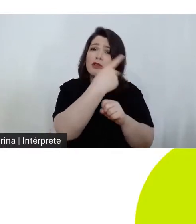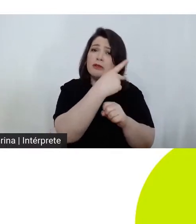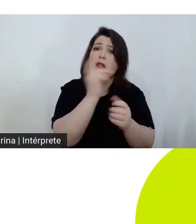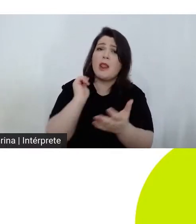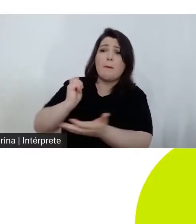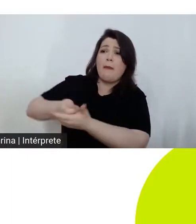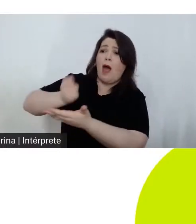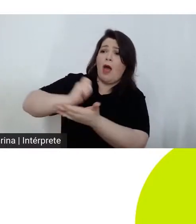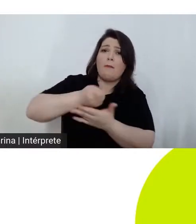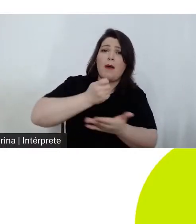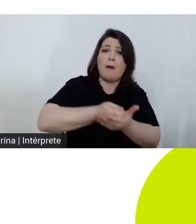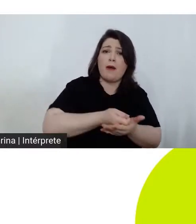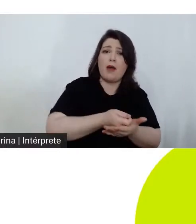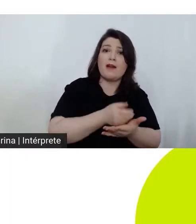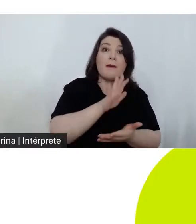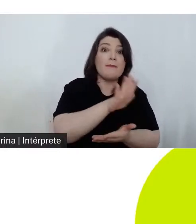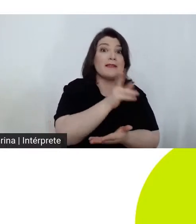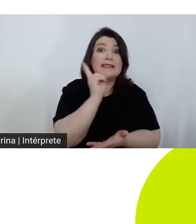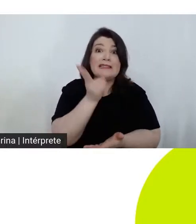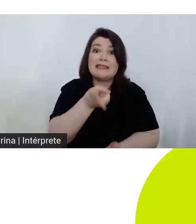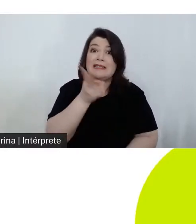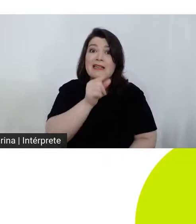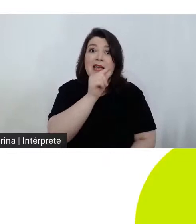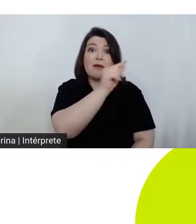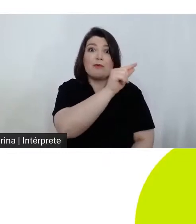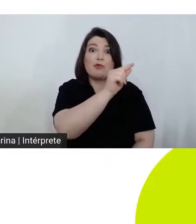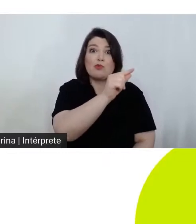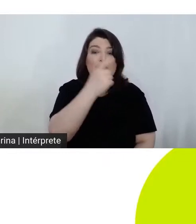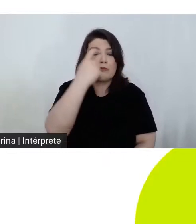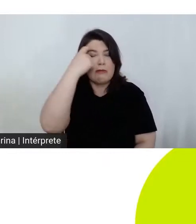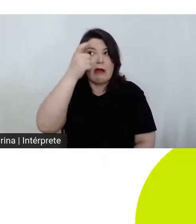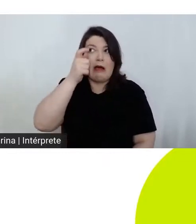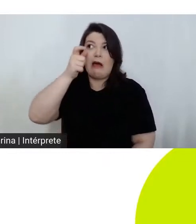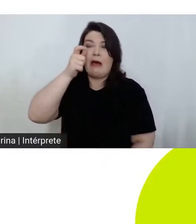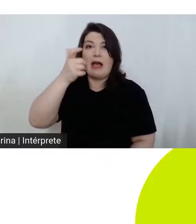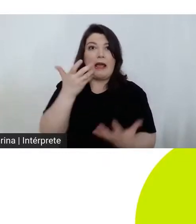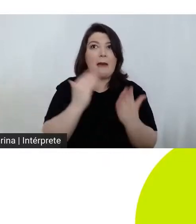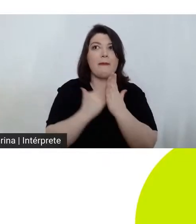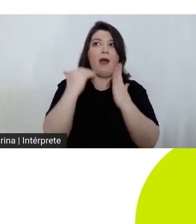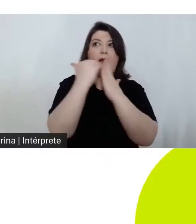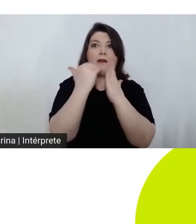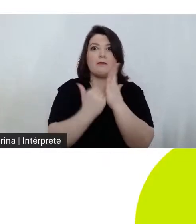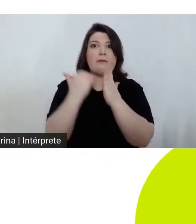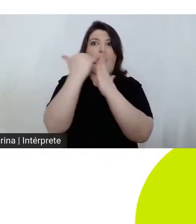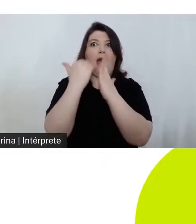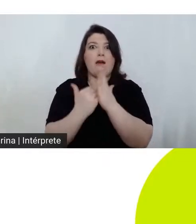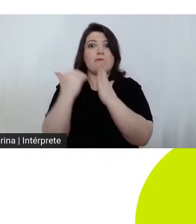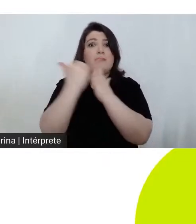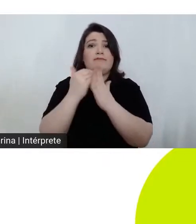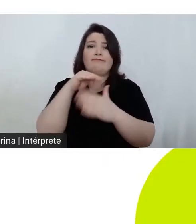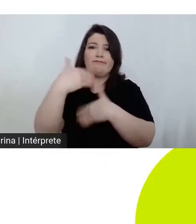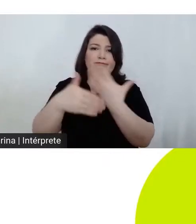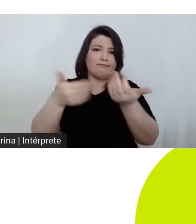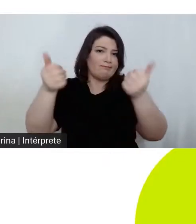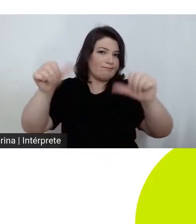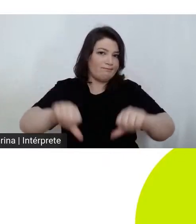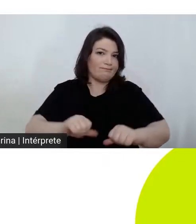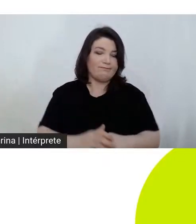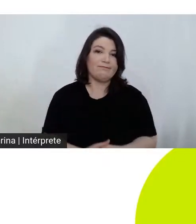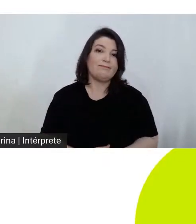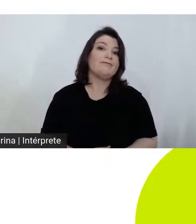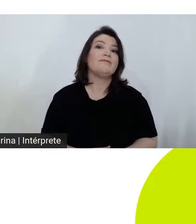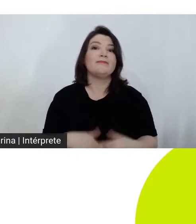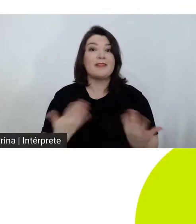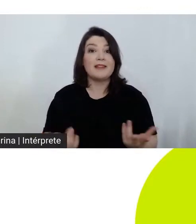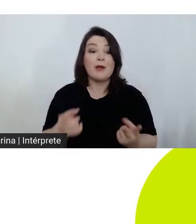numa espécie de lembrança judaica interessantíssima aquilo que os irmãos Safdi